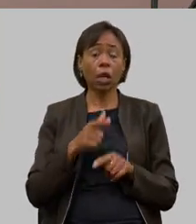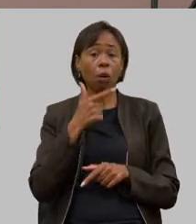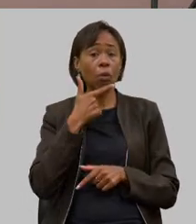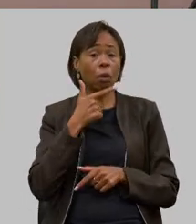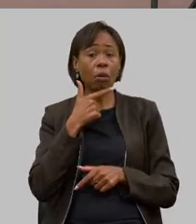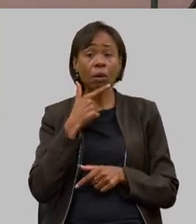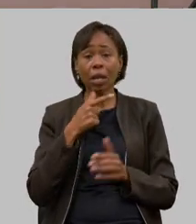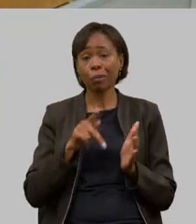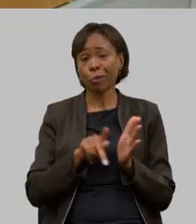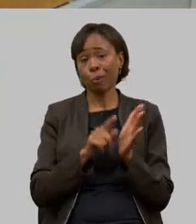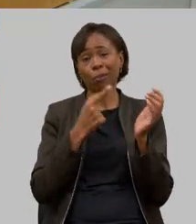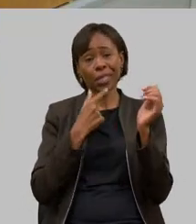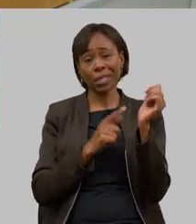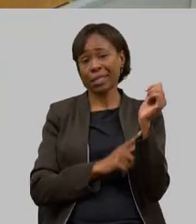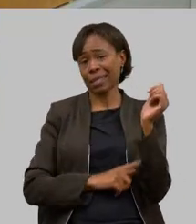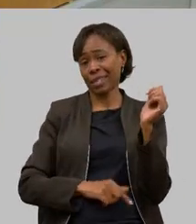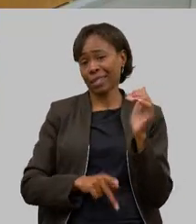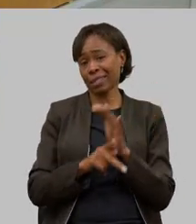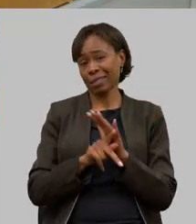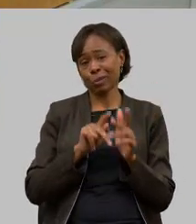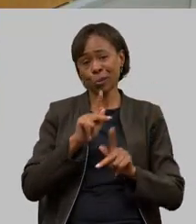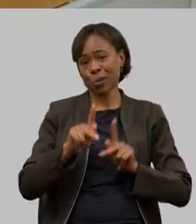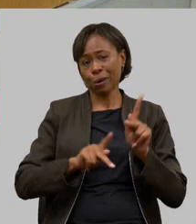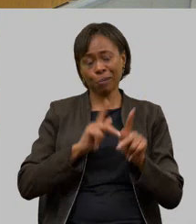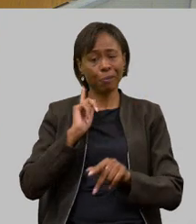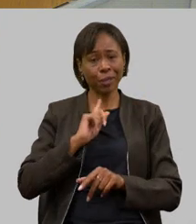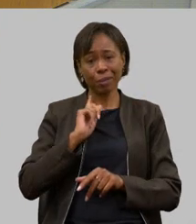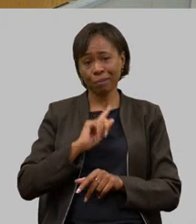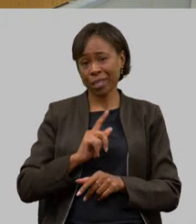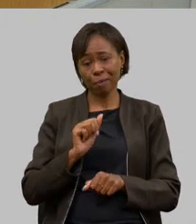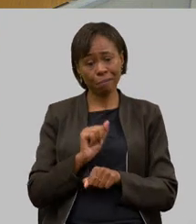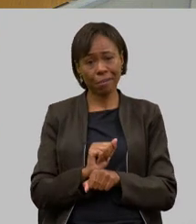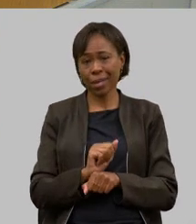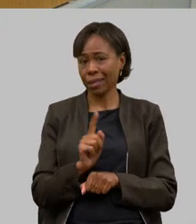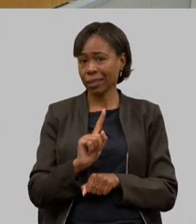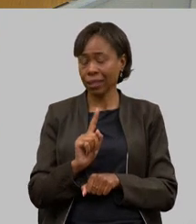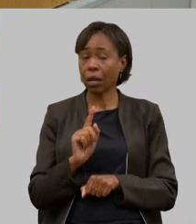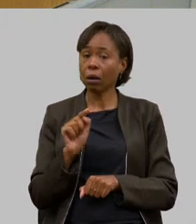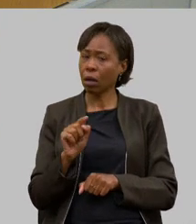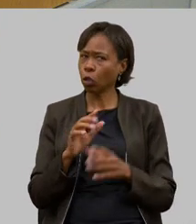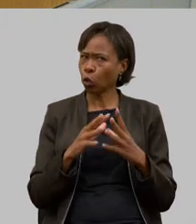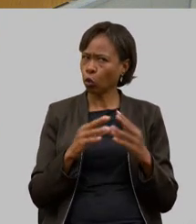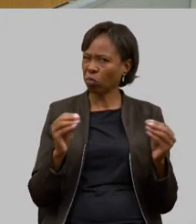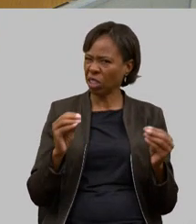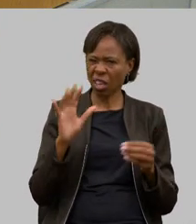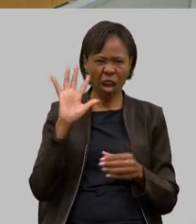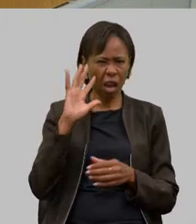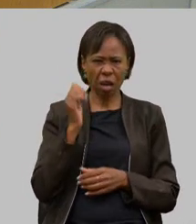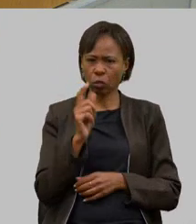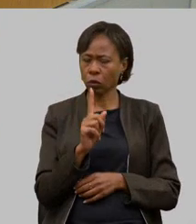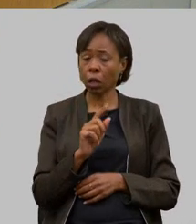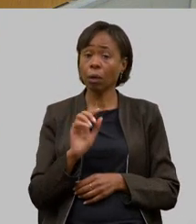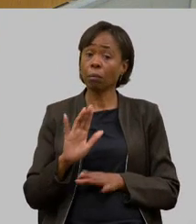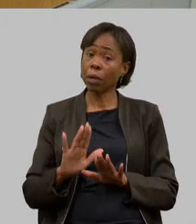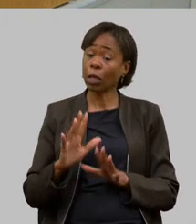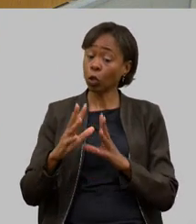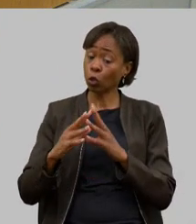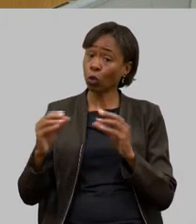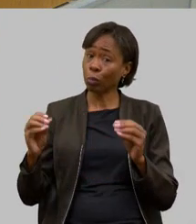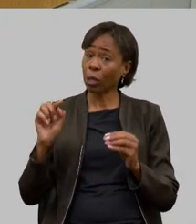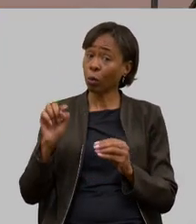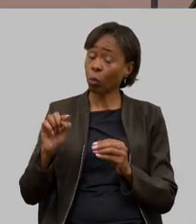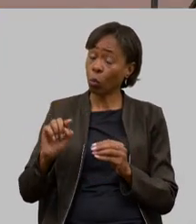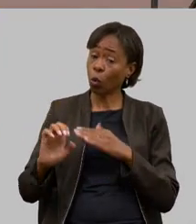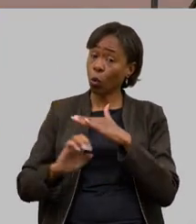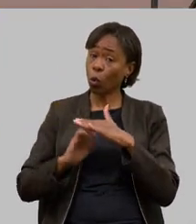sangue nós não vamos deixar de ter produtor produzindo leite fazendo queijo então eu não tenho esse receio que eles vão sumir eu acho que quem vai sumir é o médio produtor